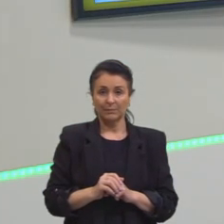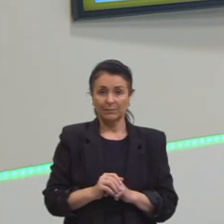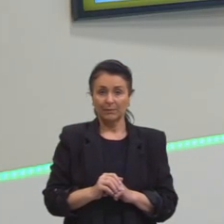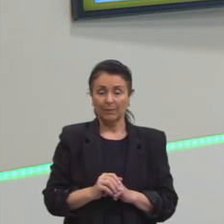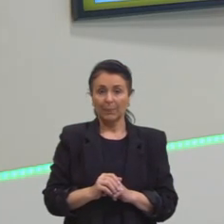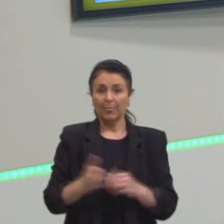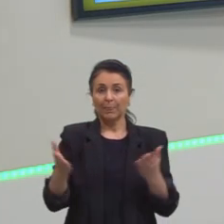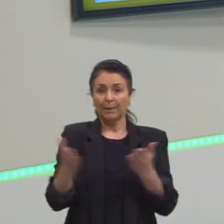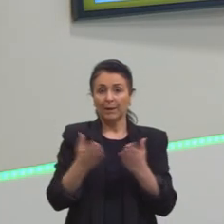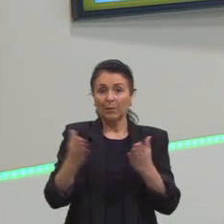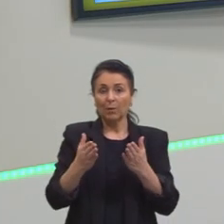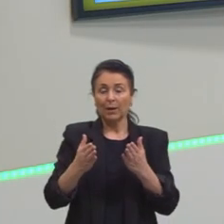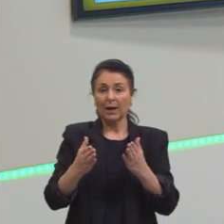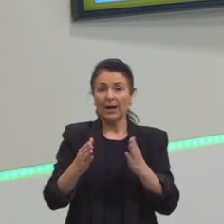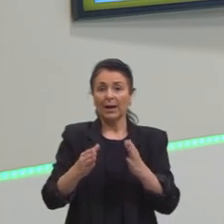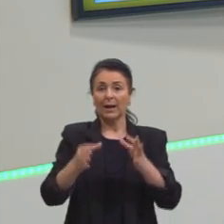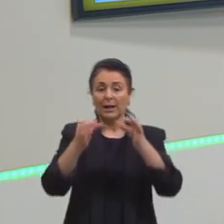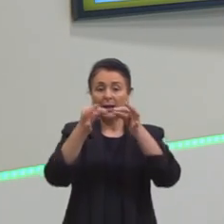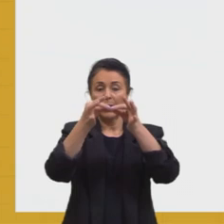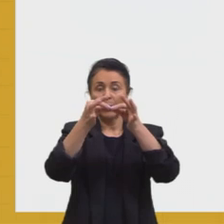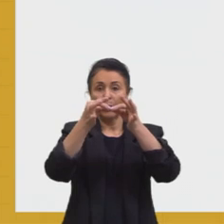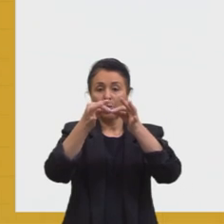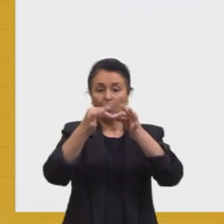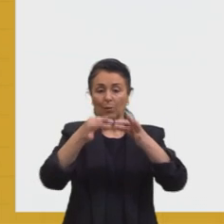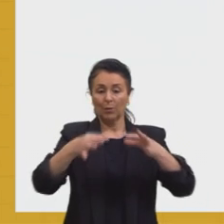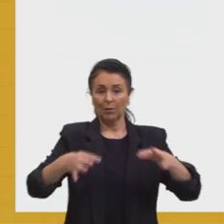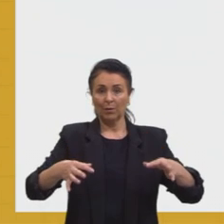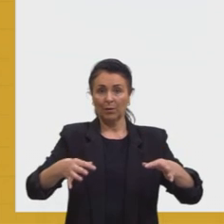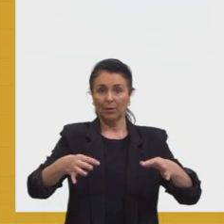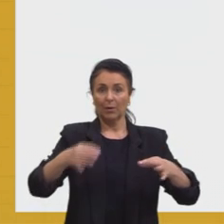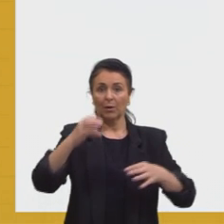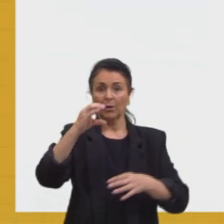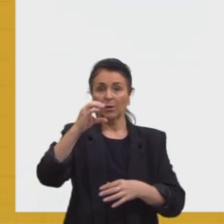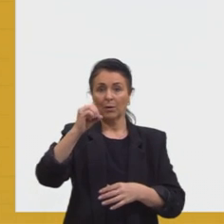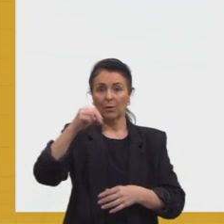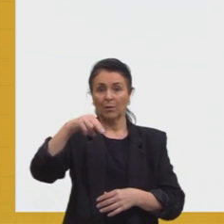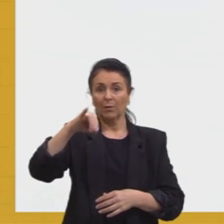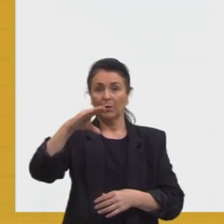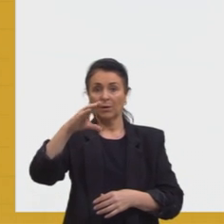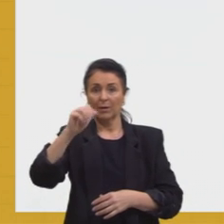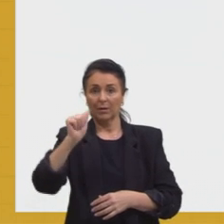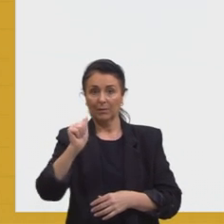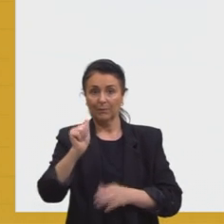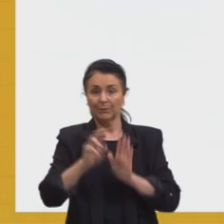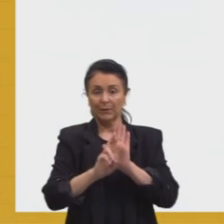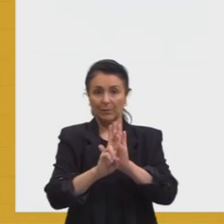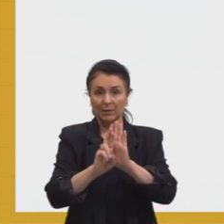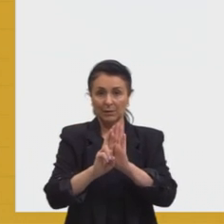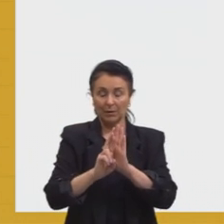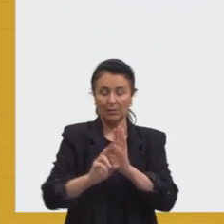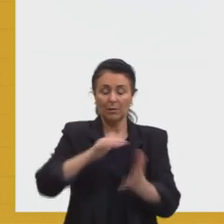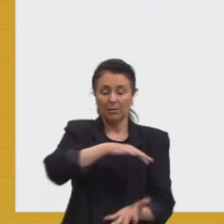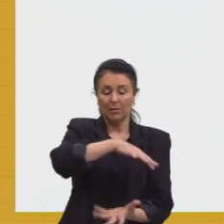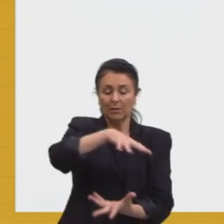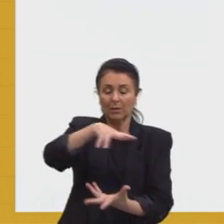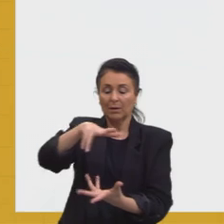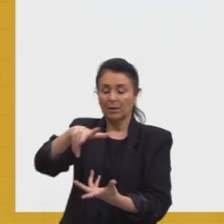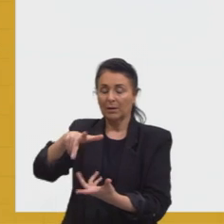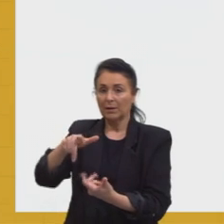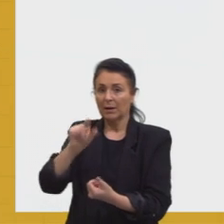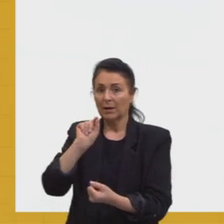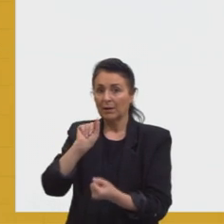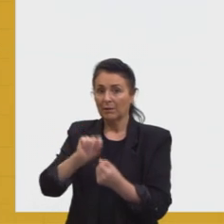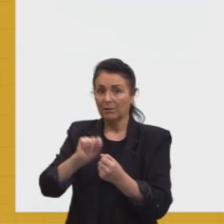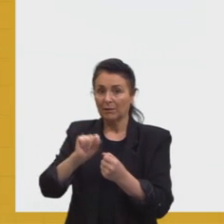Projeção cônica. Agora nós vamos para a projeção cônica. A representação da Terra é feita sobre um